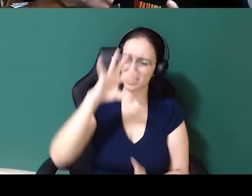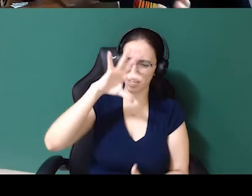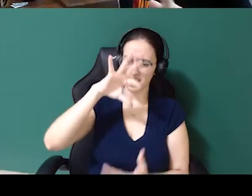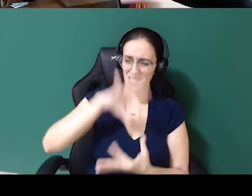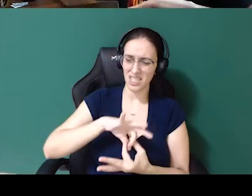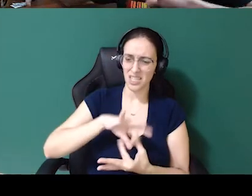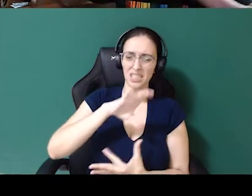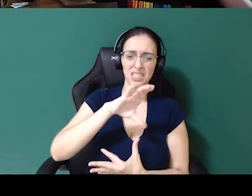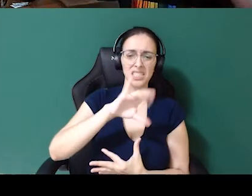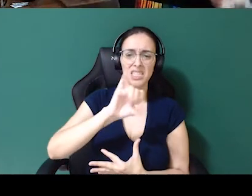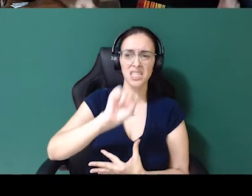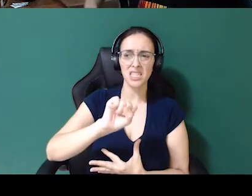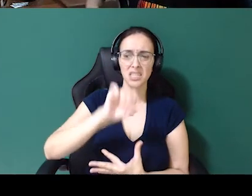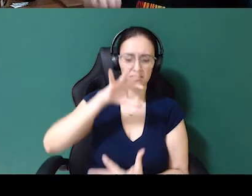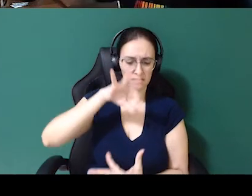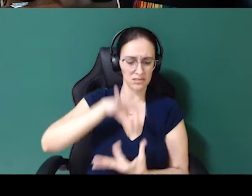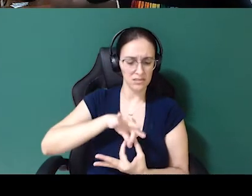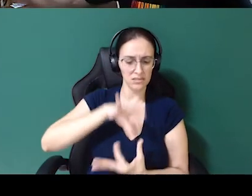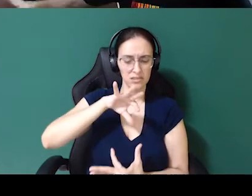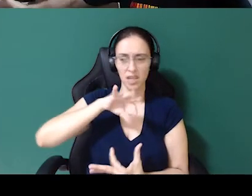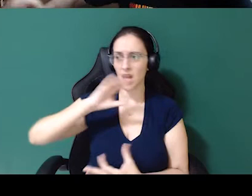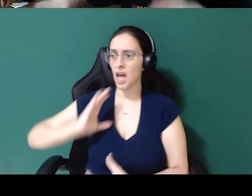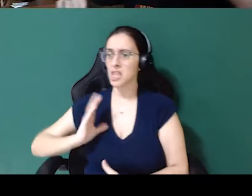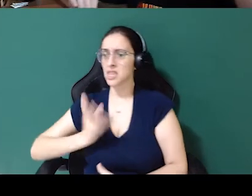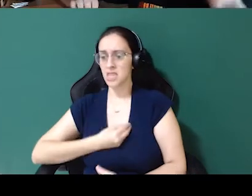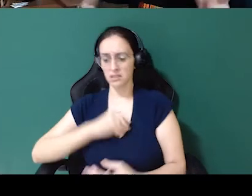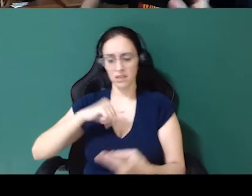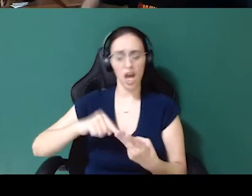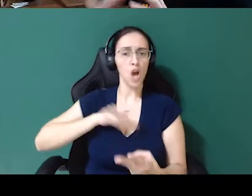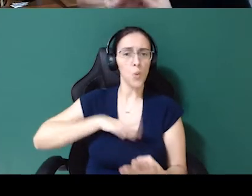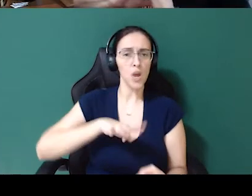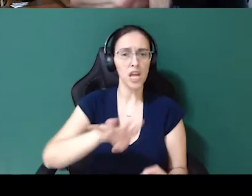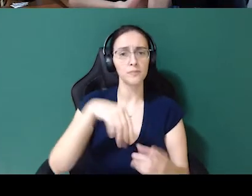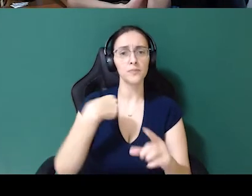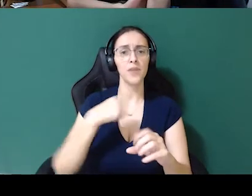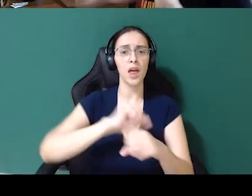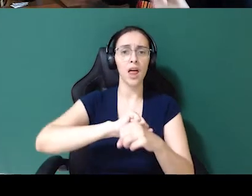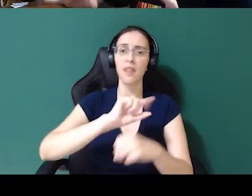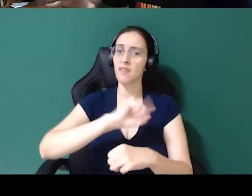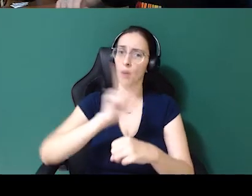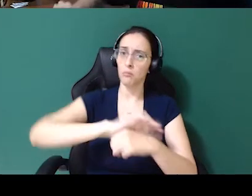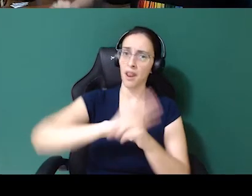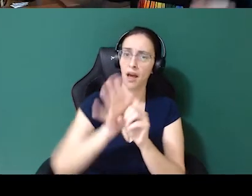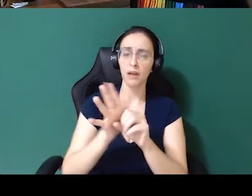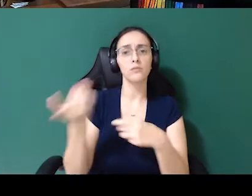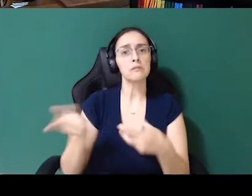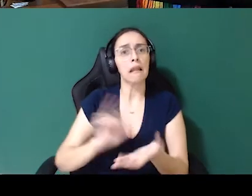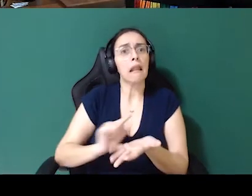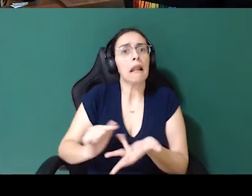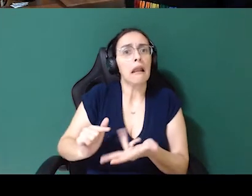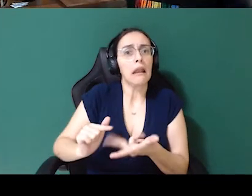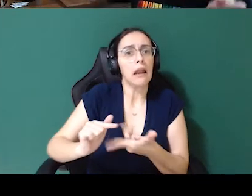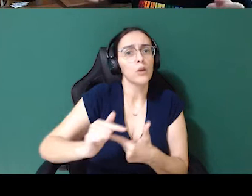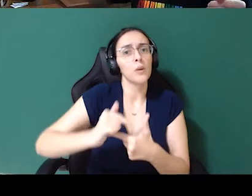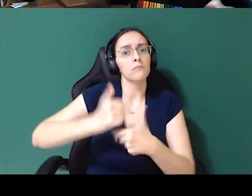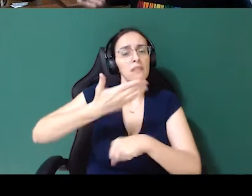sabendo o que é uma pessoa cis, o que é uma pessoa trans, o que é uma pessoa queer, o é uma pessoa não binária, e tudo isso. Então, primeiro eu fiz